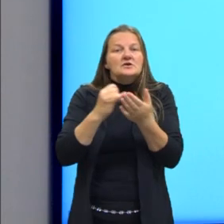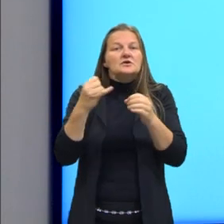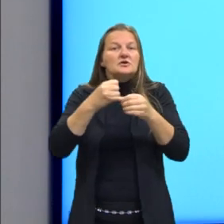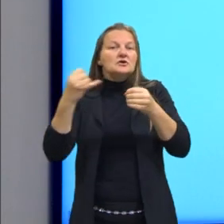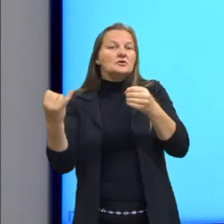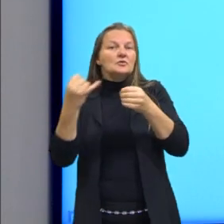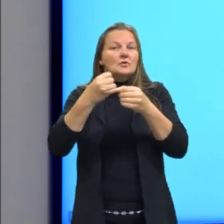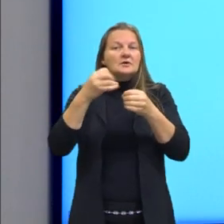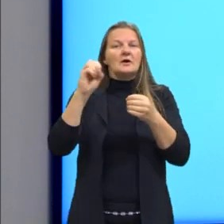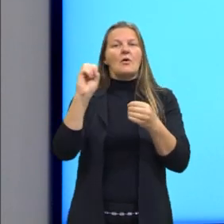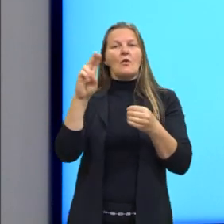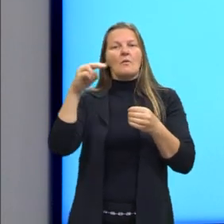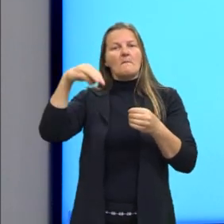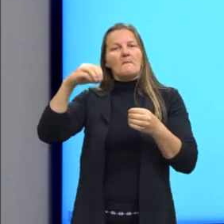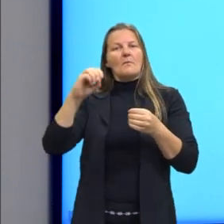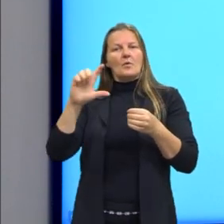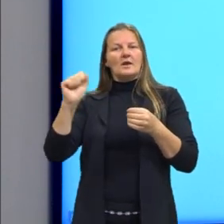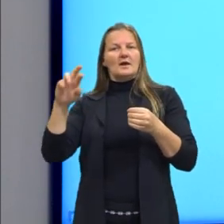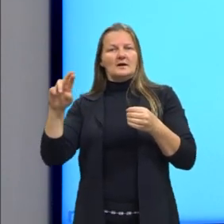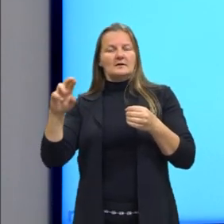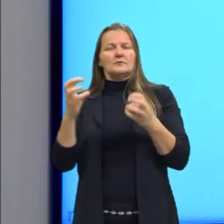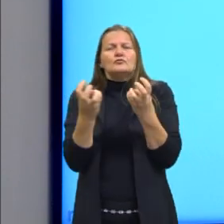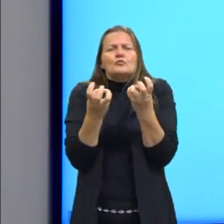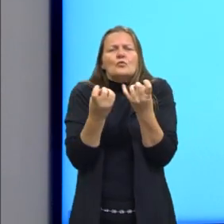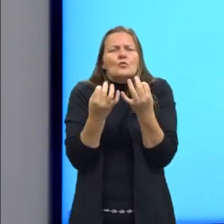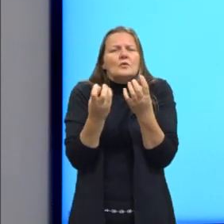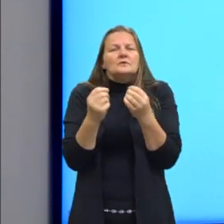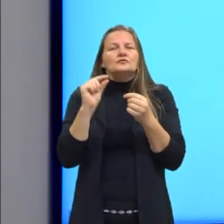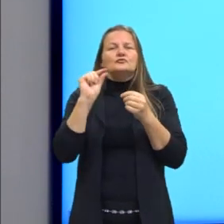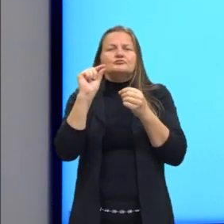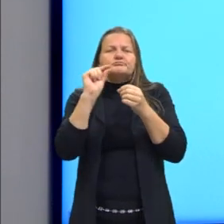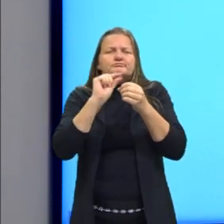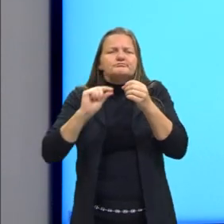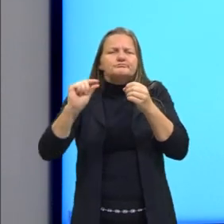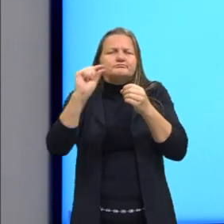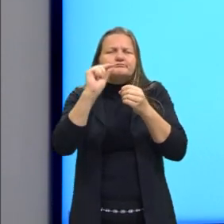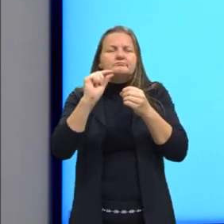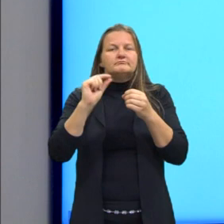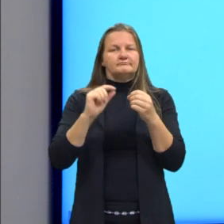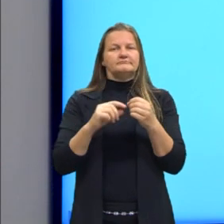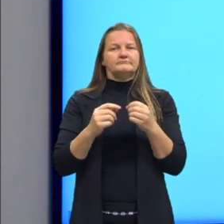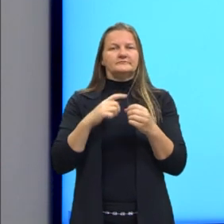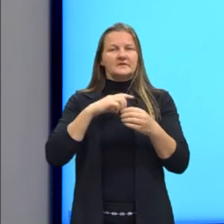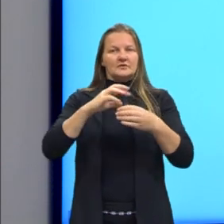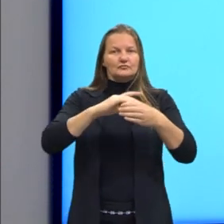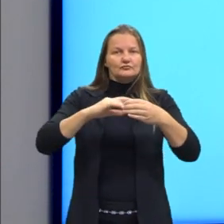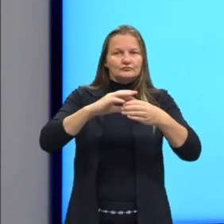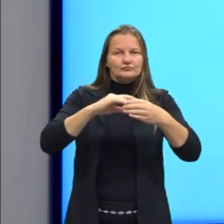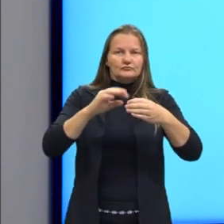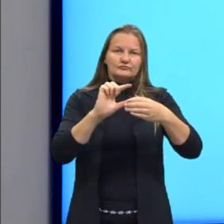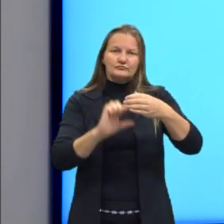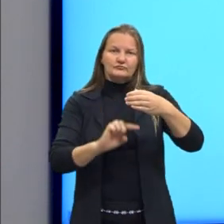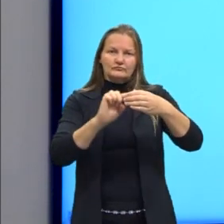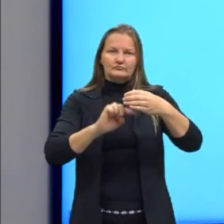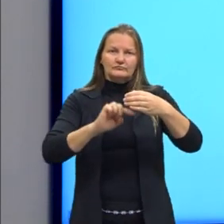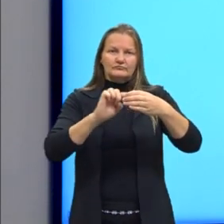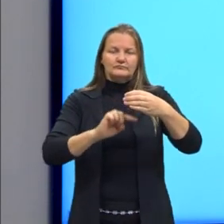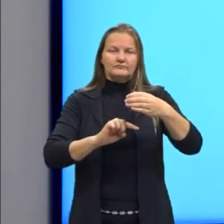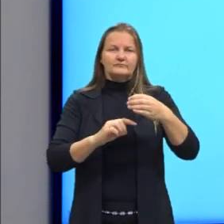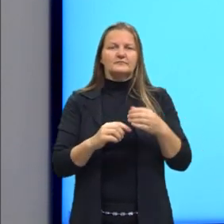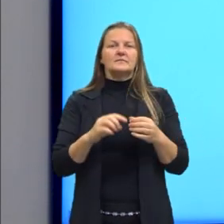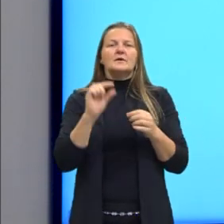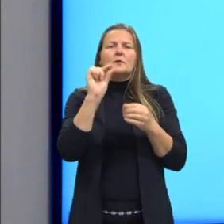molar. Vai defender da quantidade de partículas do soluto, dissolvidas no soluto. Essas